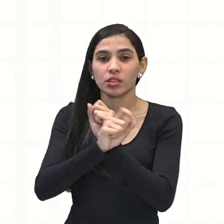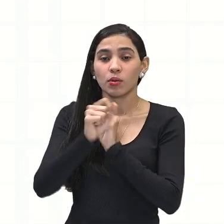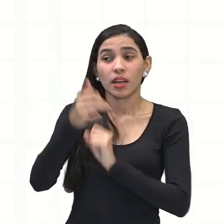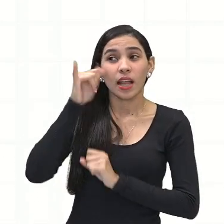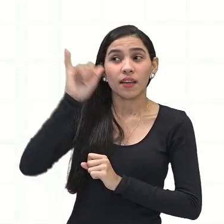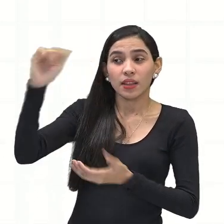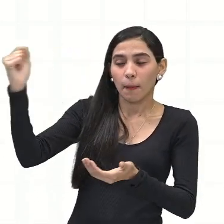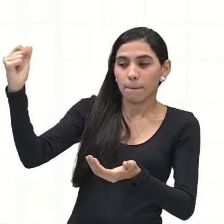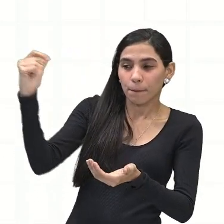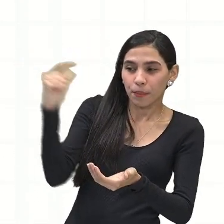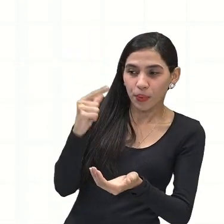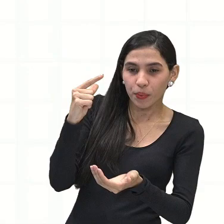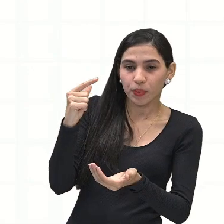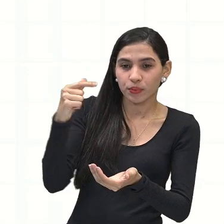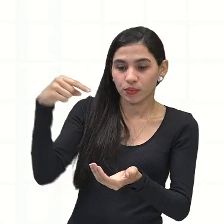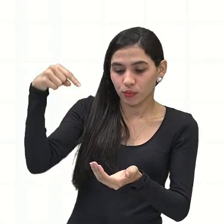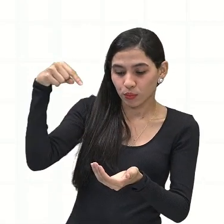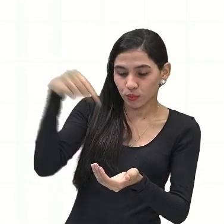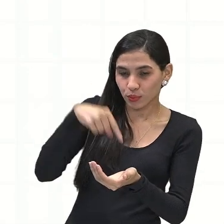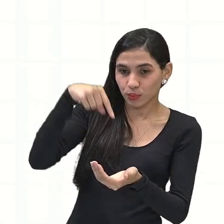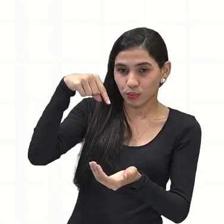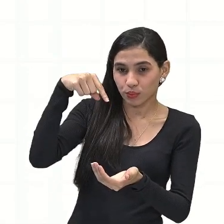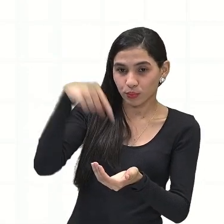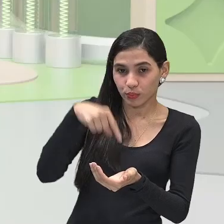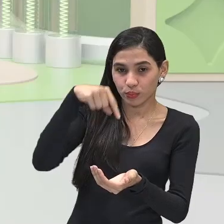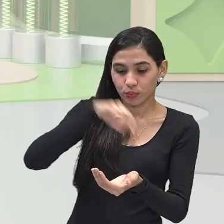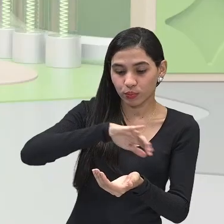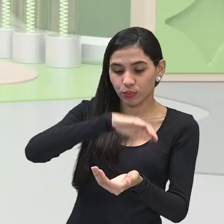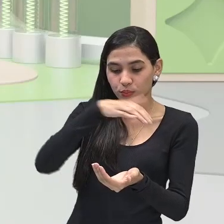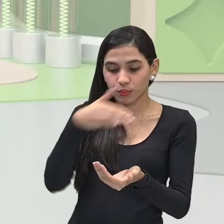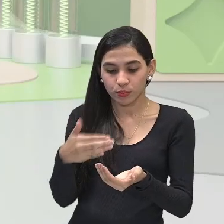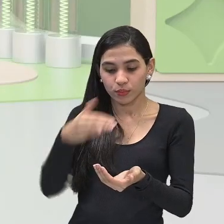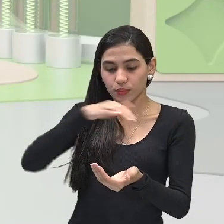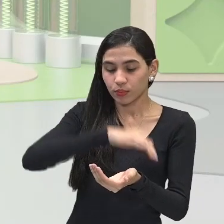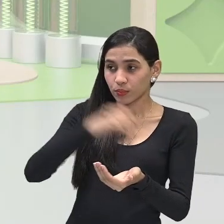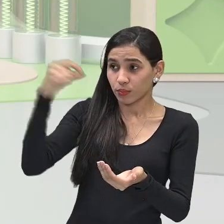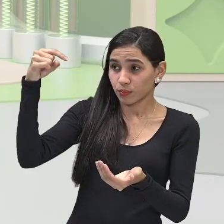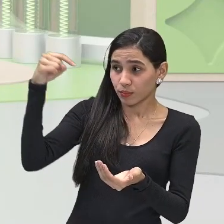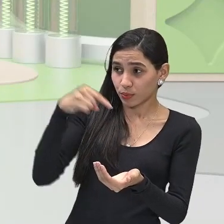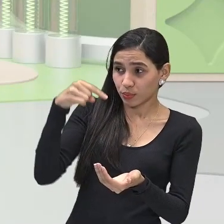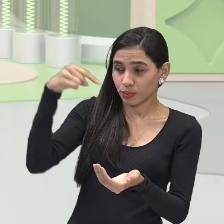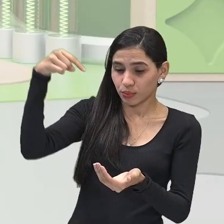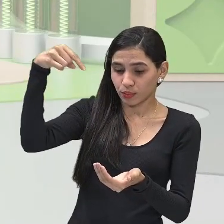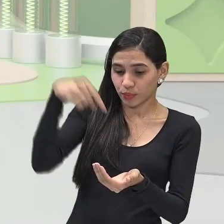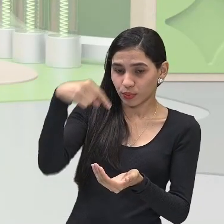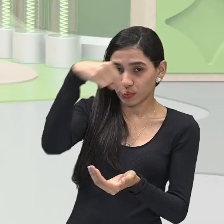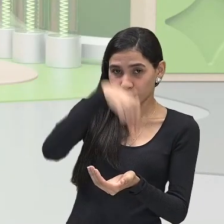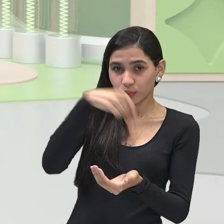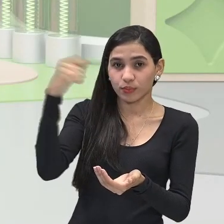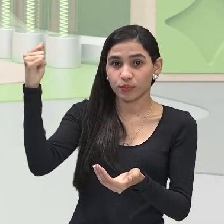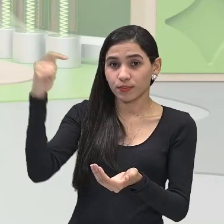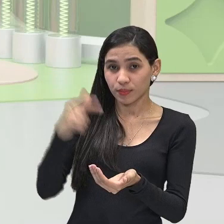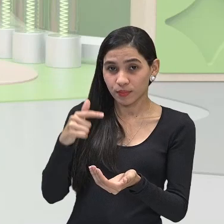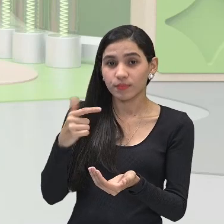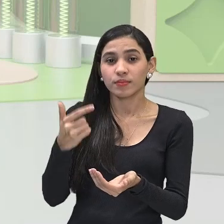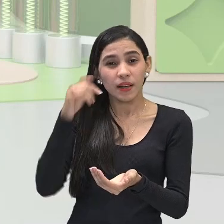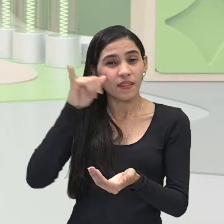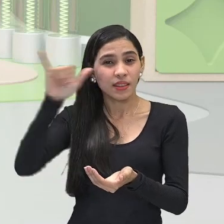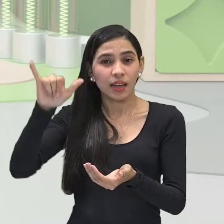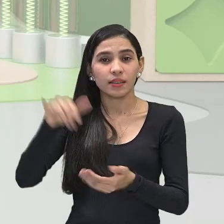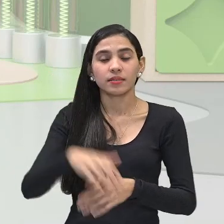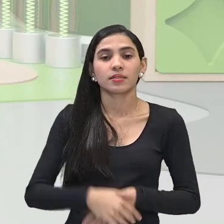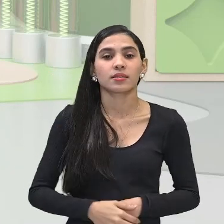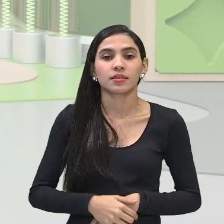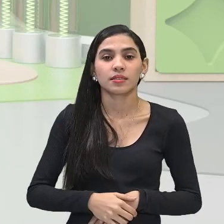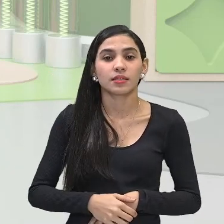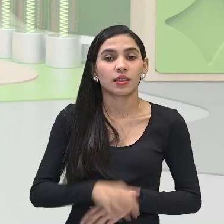ultravioletas que estão chegando na superfície da Terra, sendo emitidos pelo Sol. E aí, esses